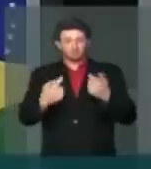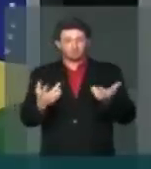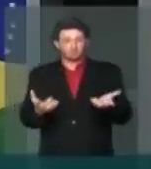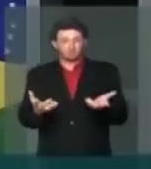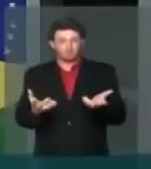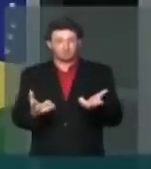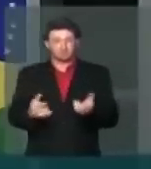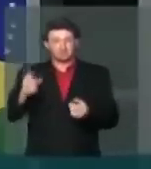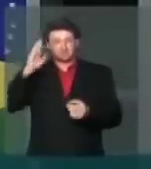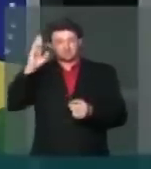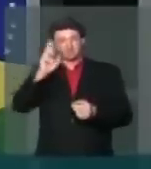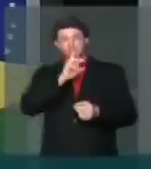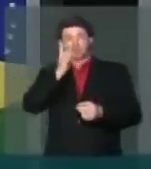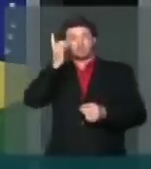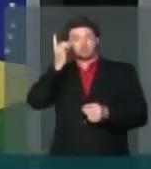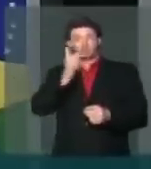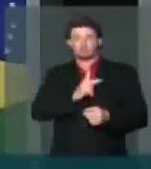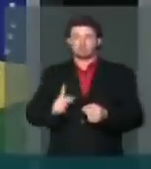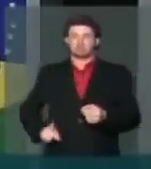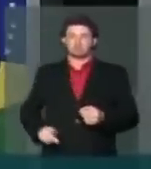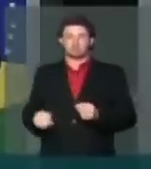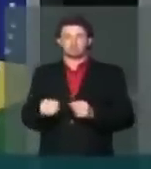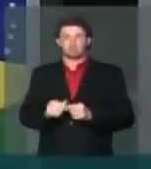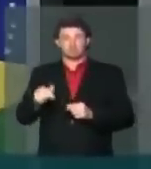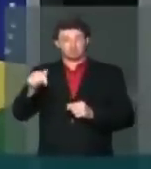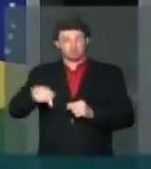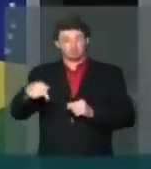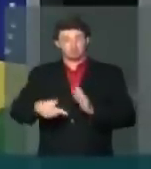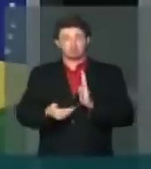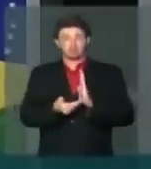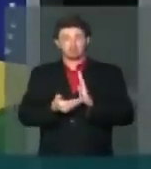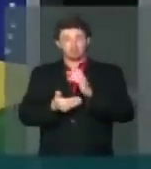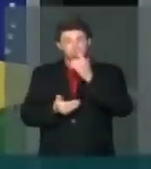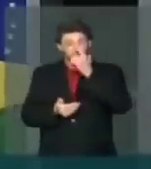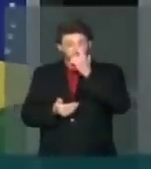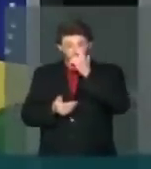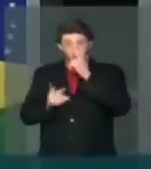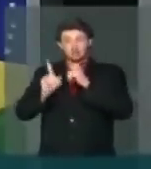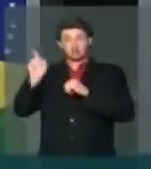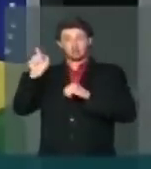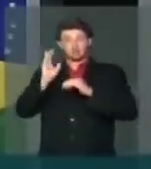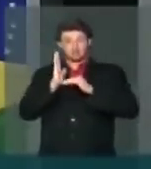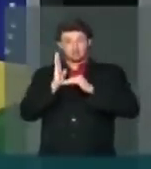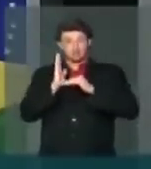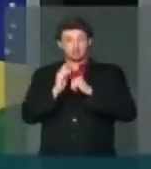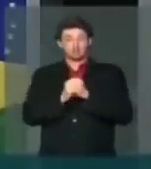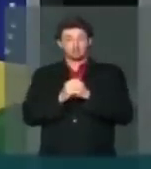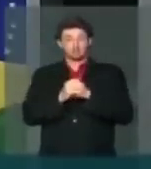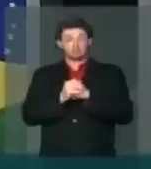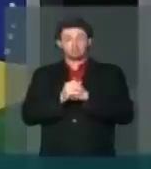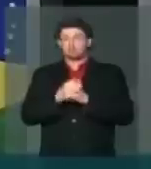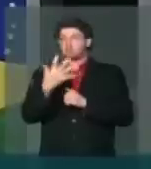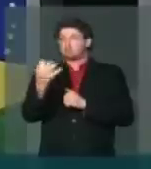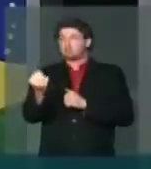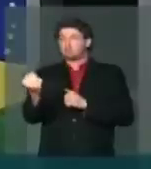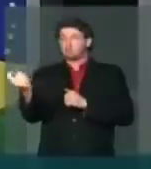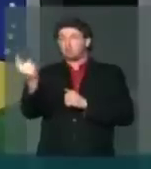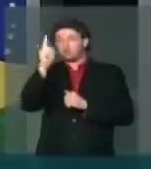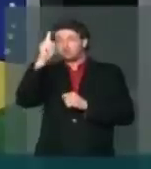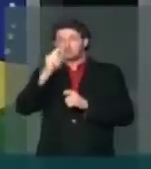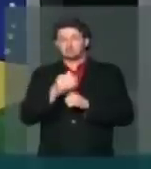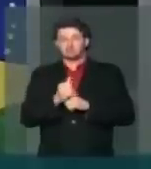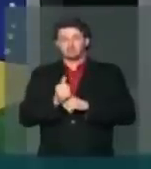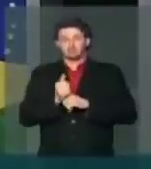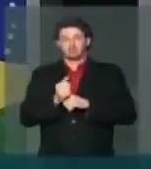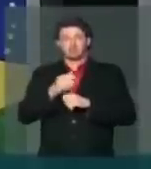Da senhora Dilma Rousseff A Câmara Dos Deputados E o Senado Federal Não aceitam A política